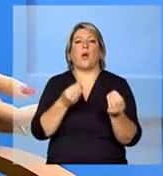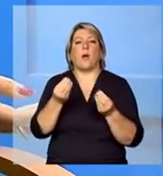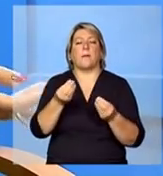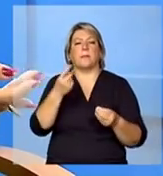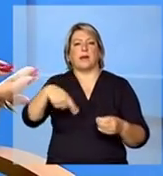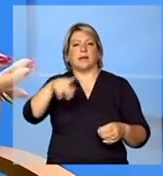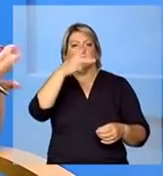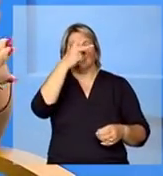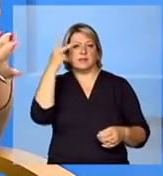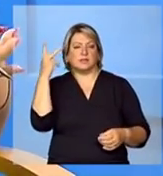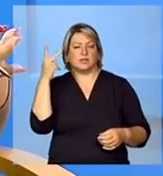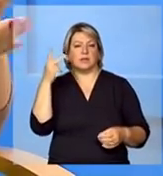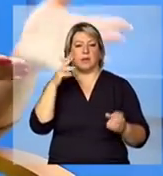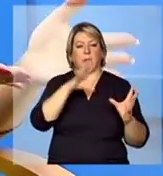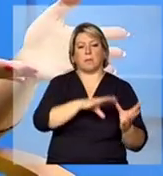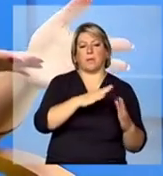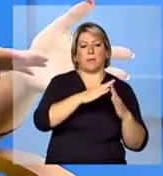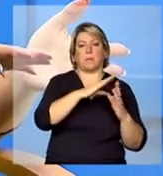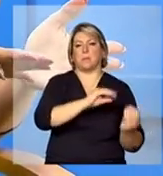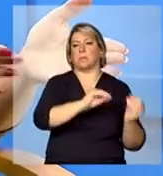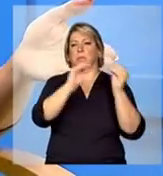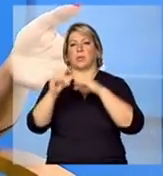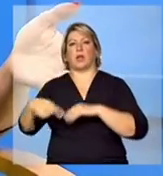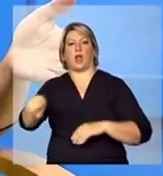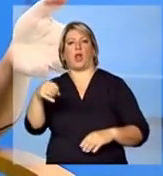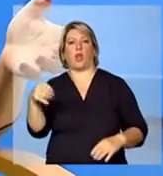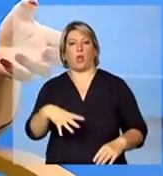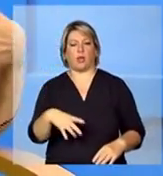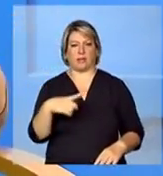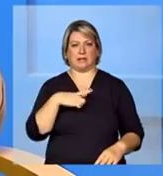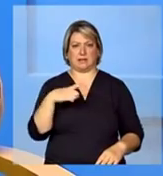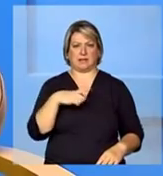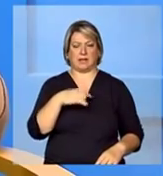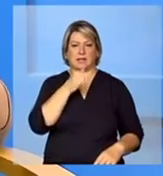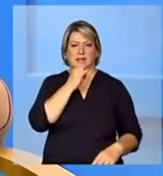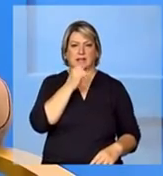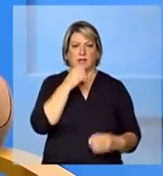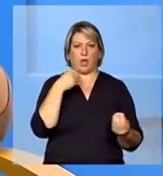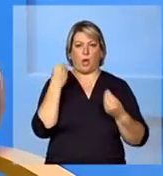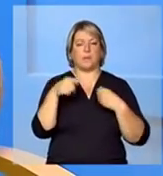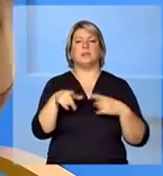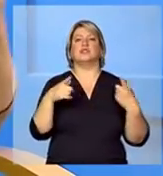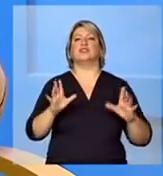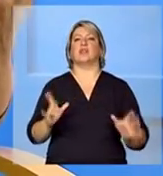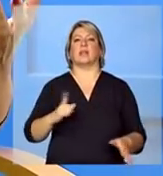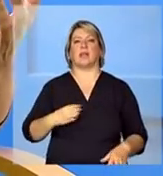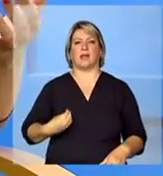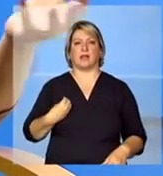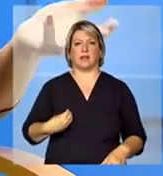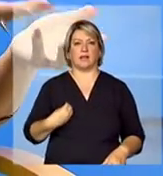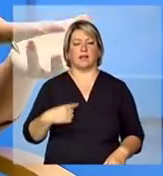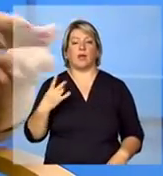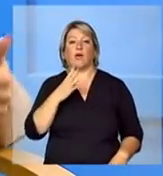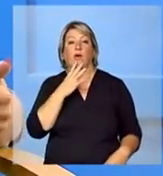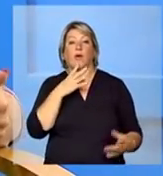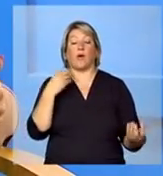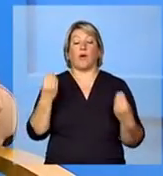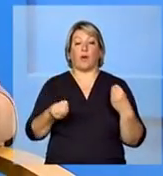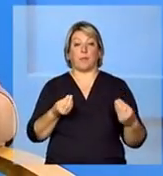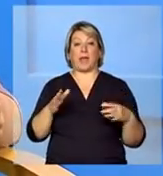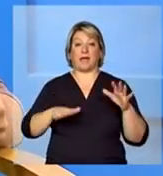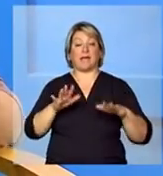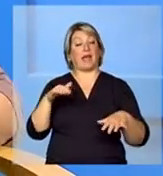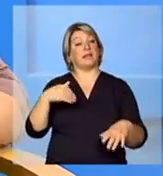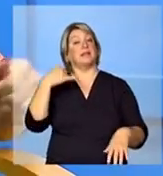novas residências e você tem algum exemplo prático assim onde isso já está acontecendo para que as pessoas possam conhecer e às vezes até